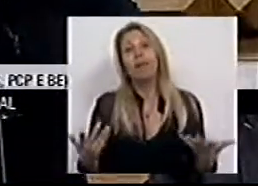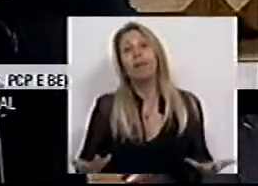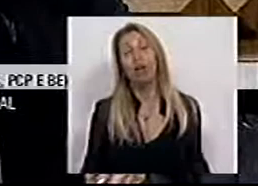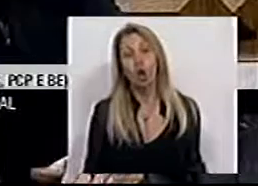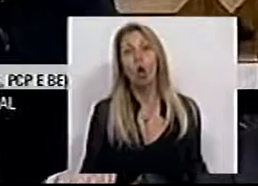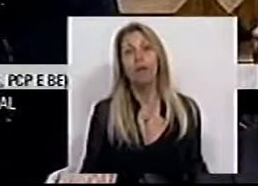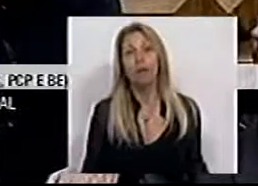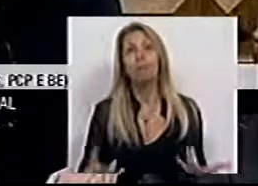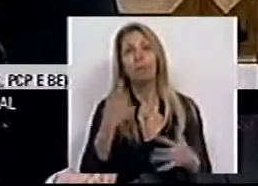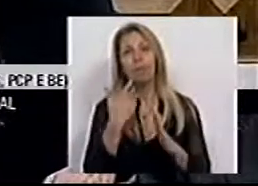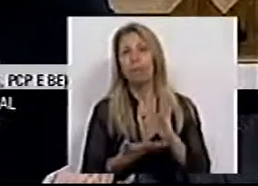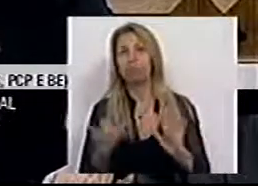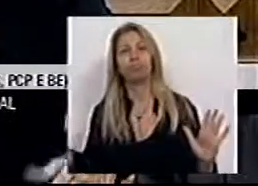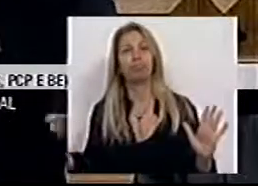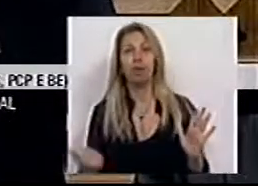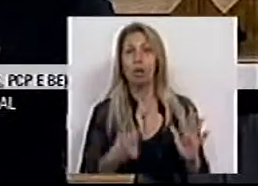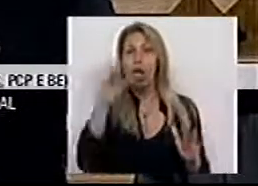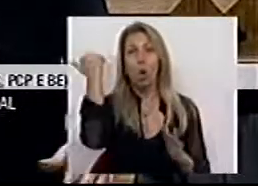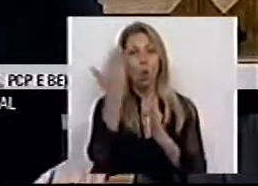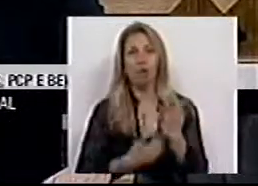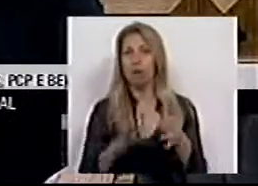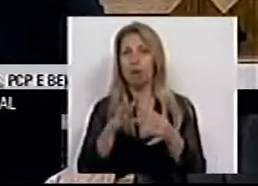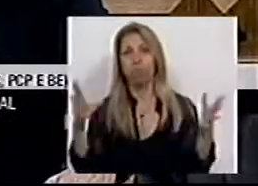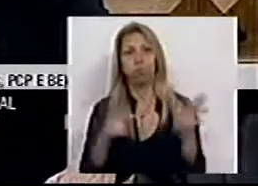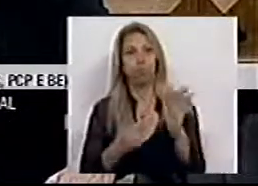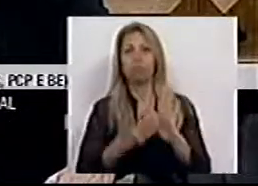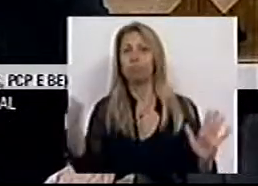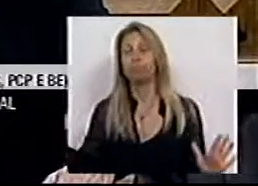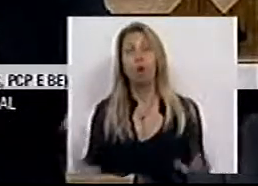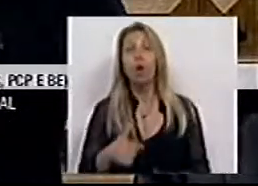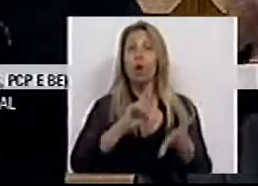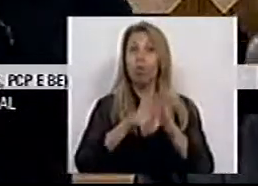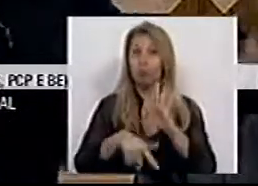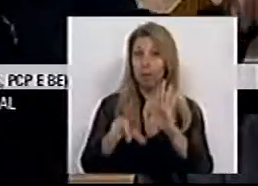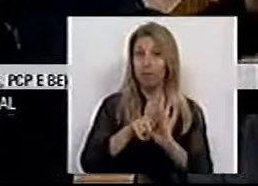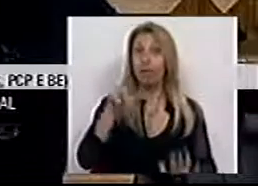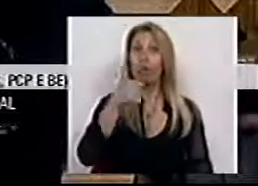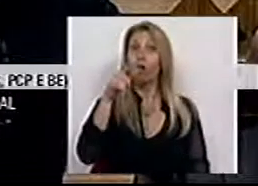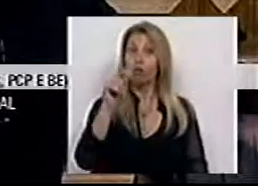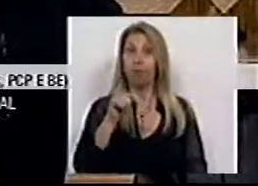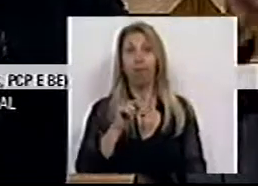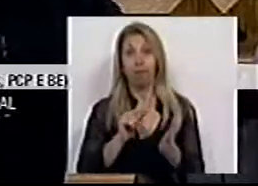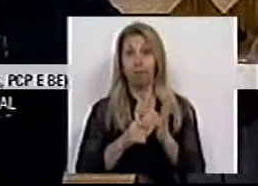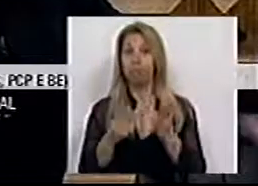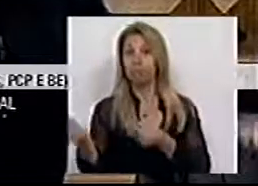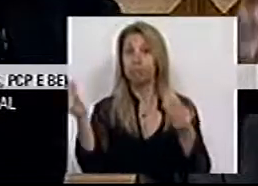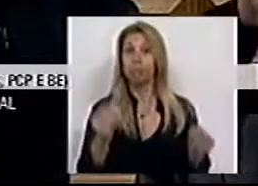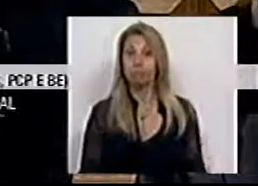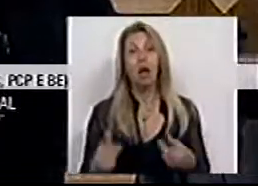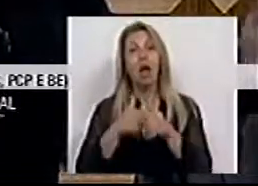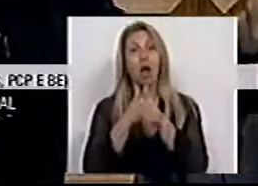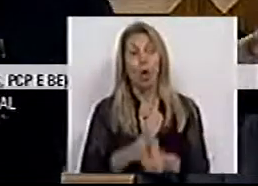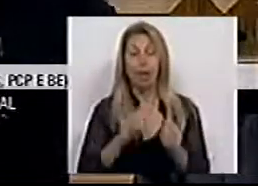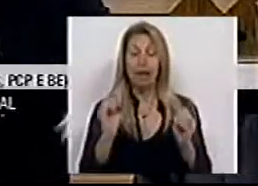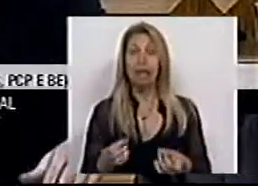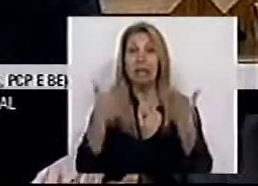expurgar uma inconstitucionalidade. O projeto de lei que o Bloco de Esquerda aqui traz, acompanhando mais uma vez a iniciativa legislativa